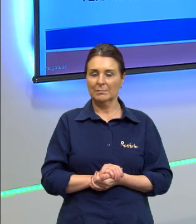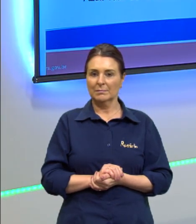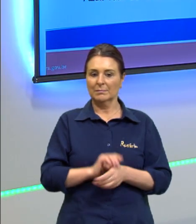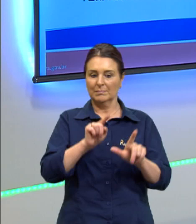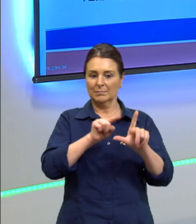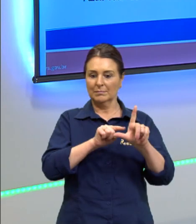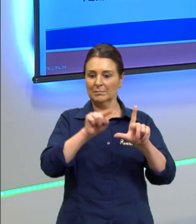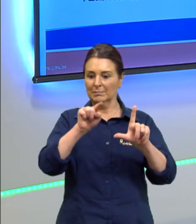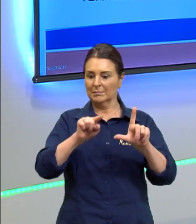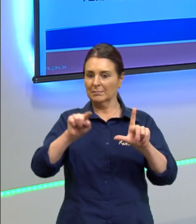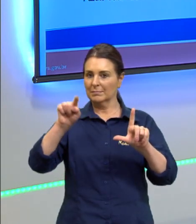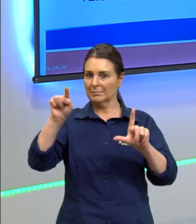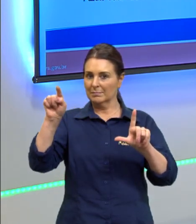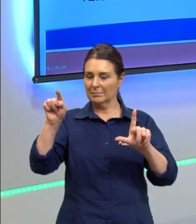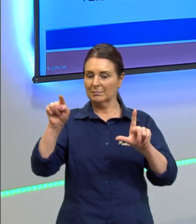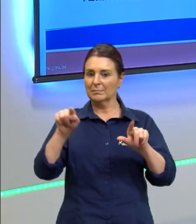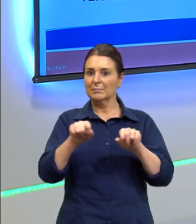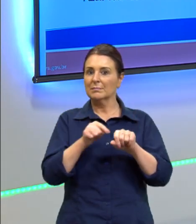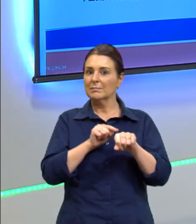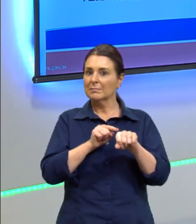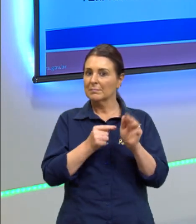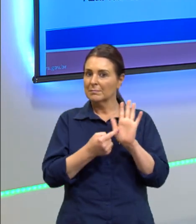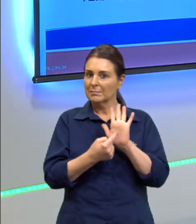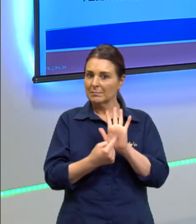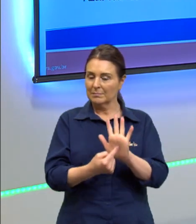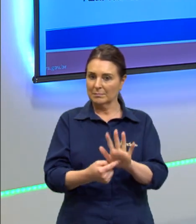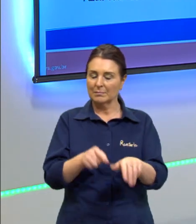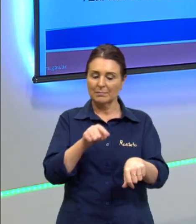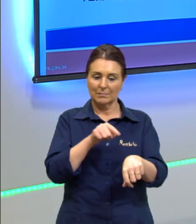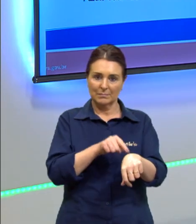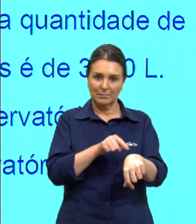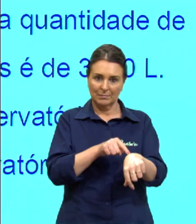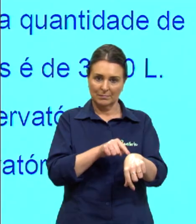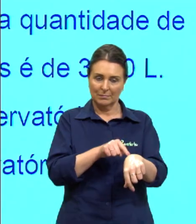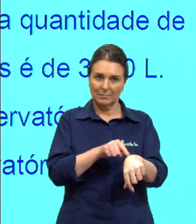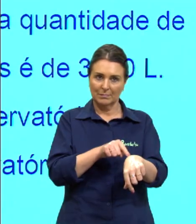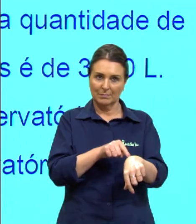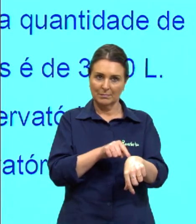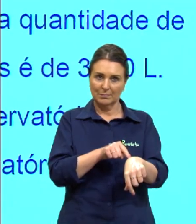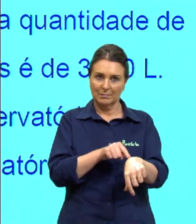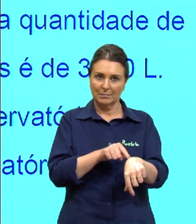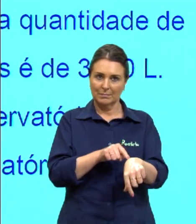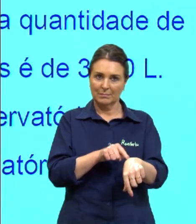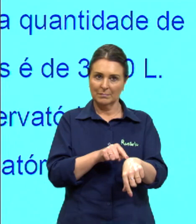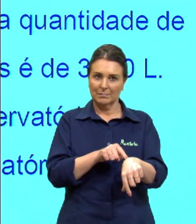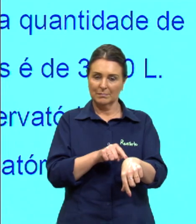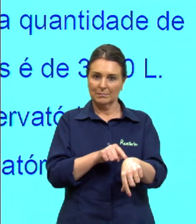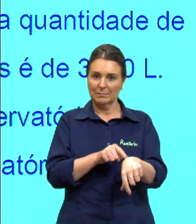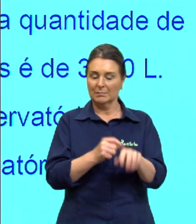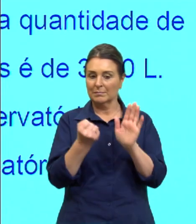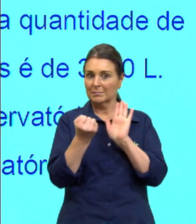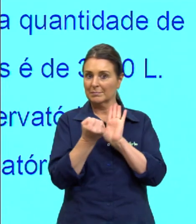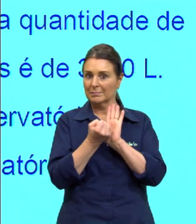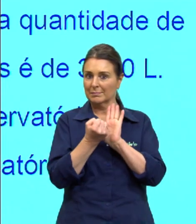indicado, né, esse período, essa posição, né, tentamos aqui marcar